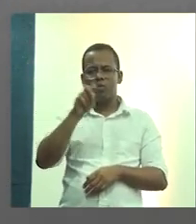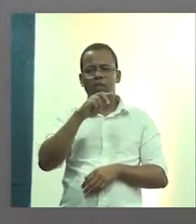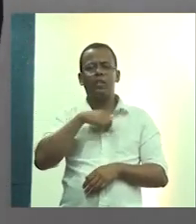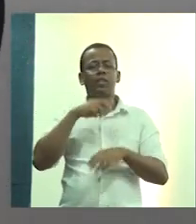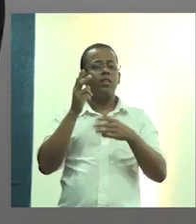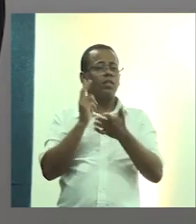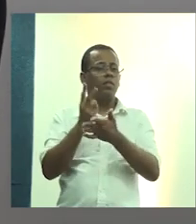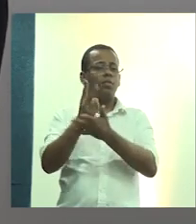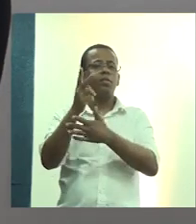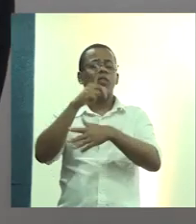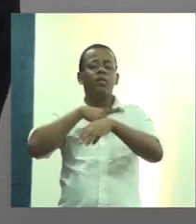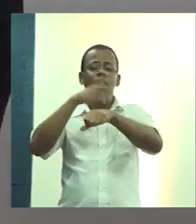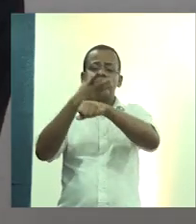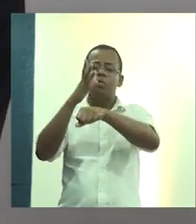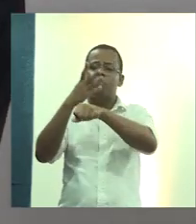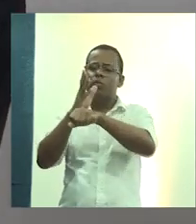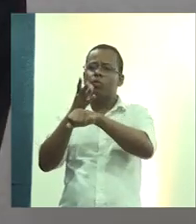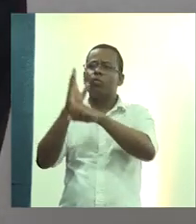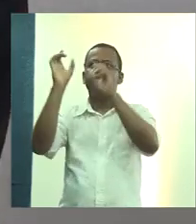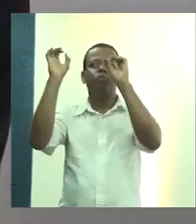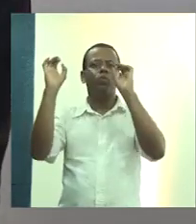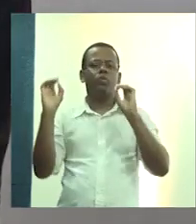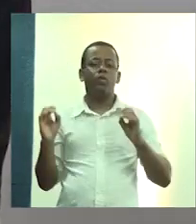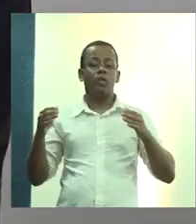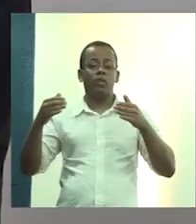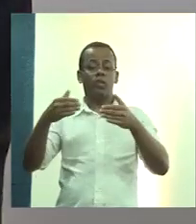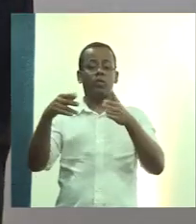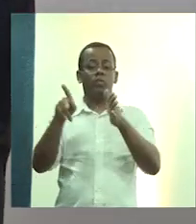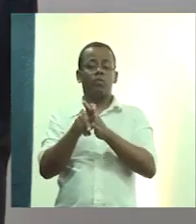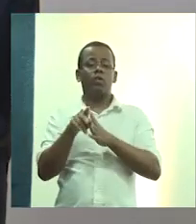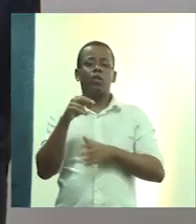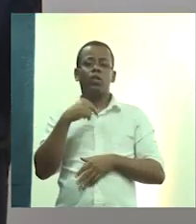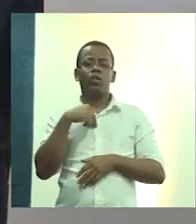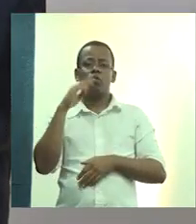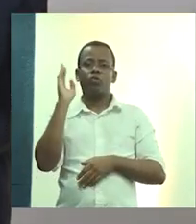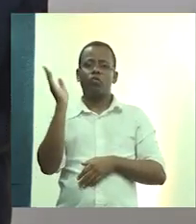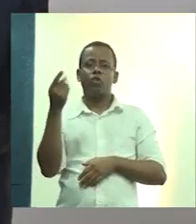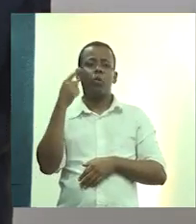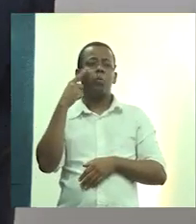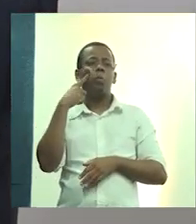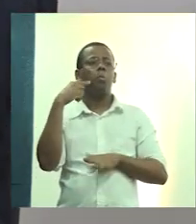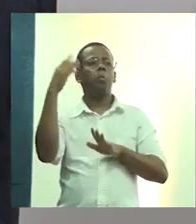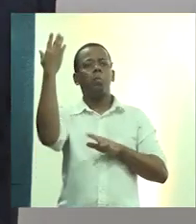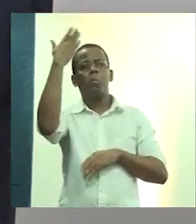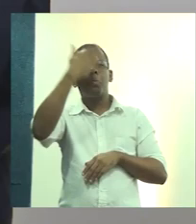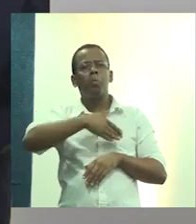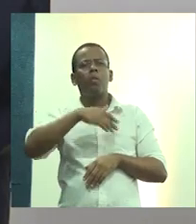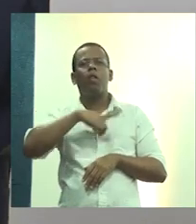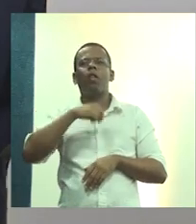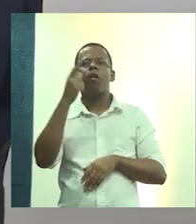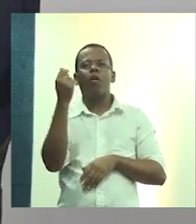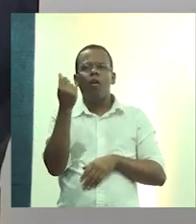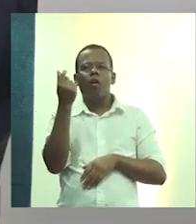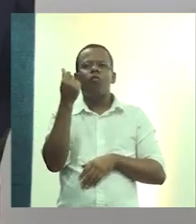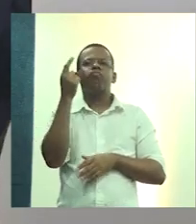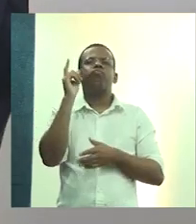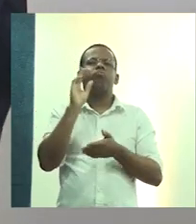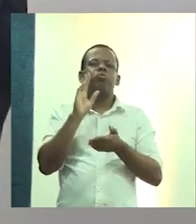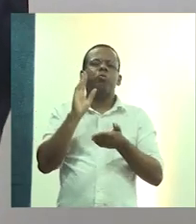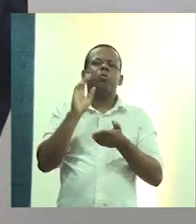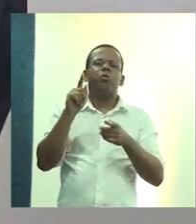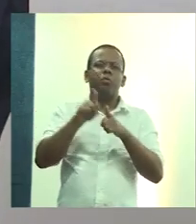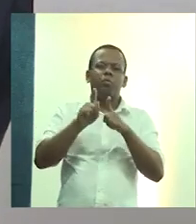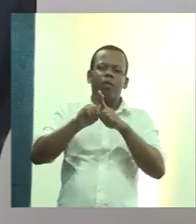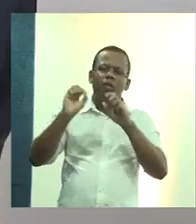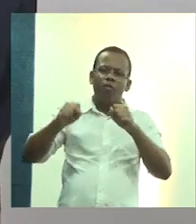muito restritas. Eu sou testemunha do que tem custado, em termos de esforço dos